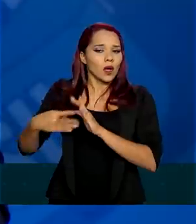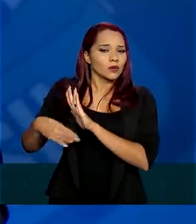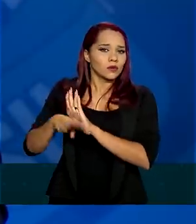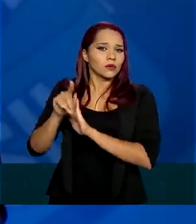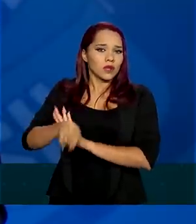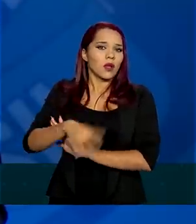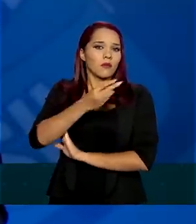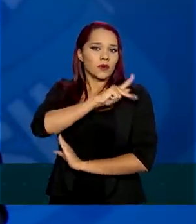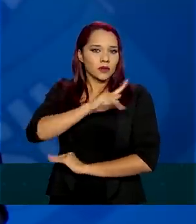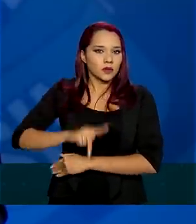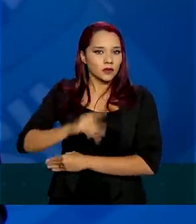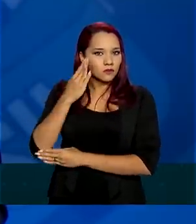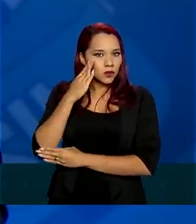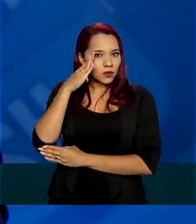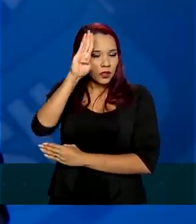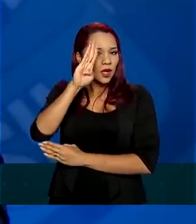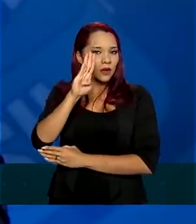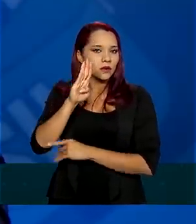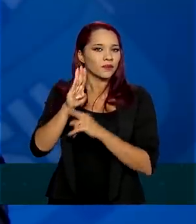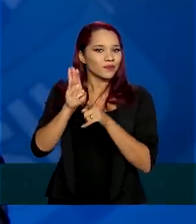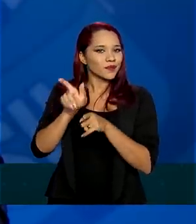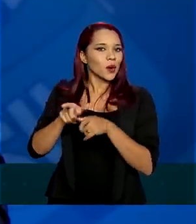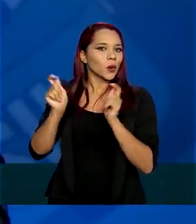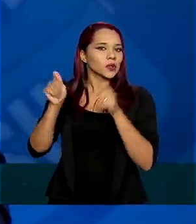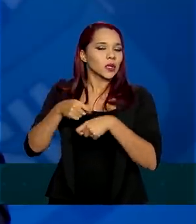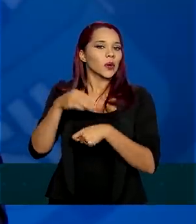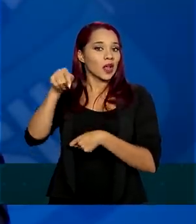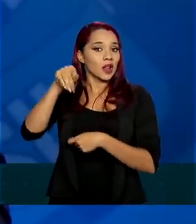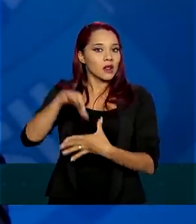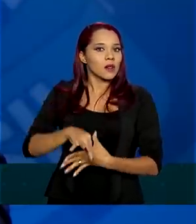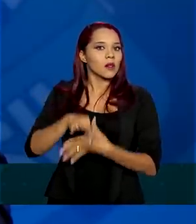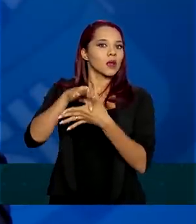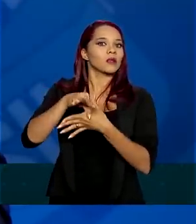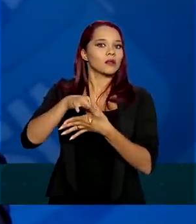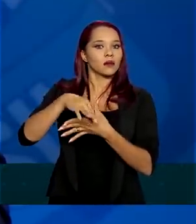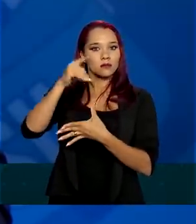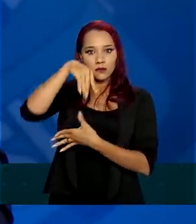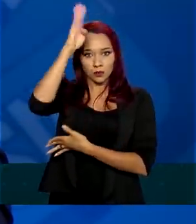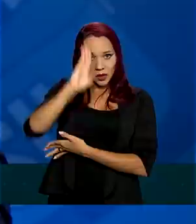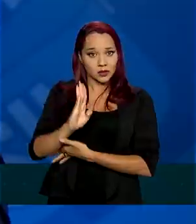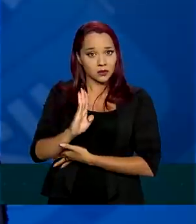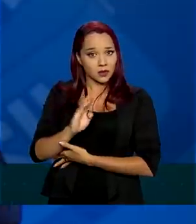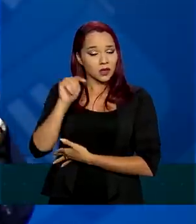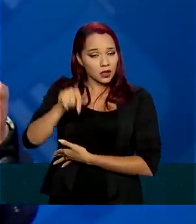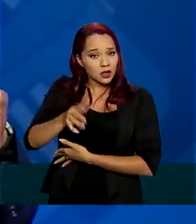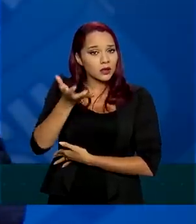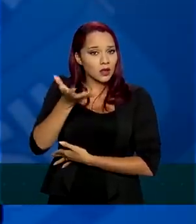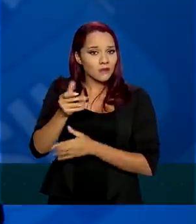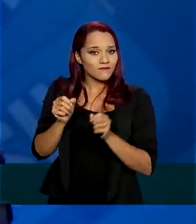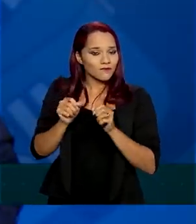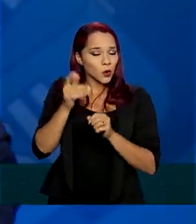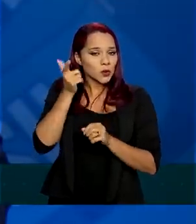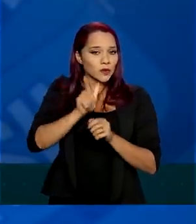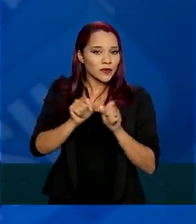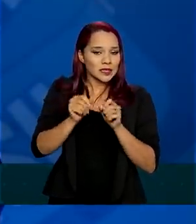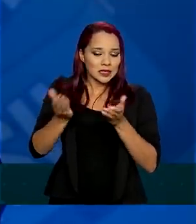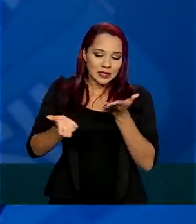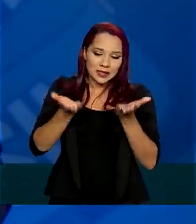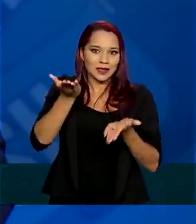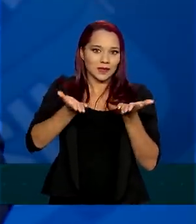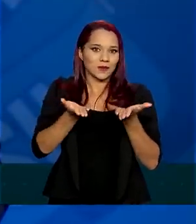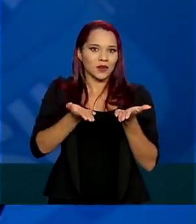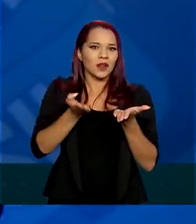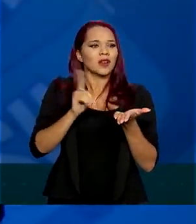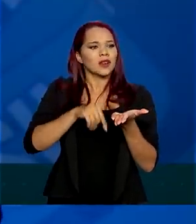sua condição de líder da nação, de buscar fazer esse equilíbrio. Sei que é difícil,